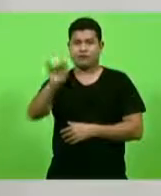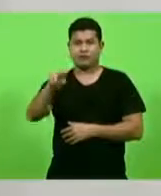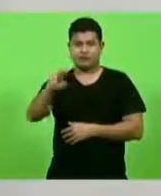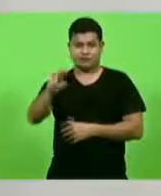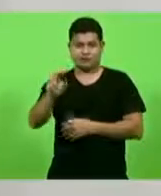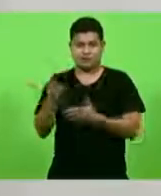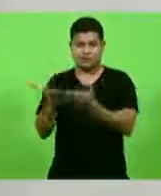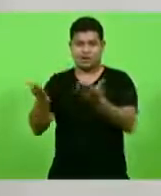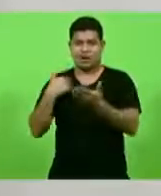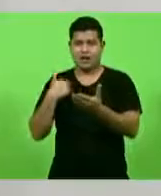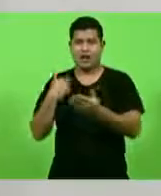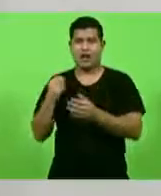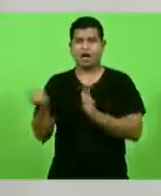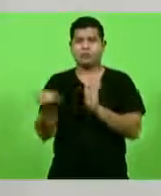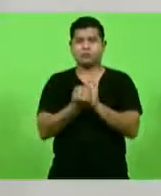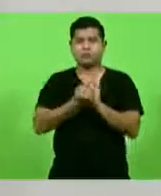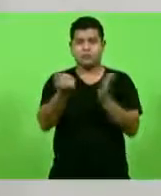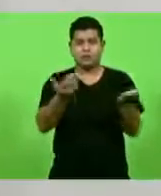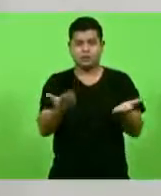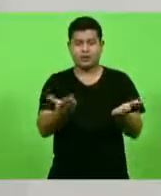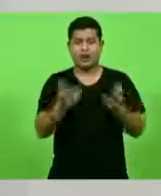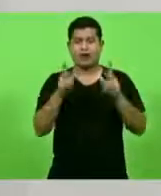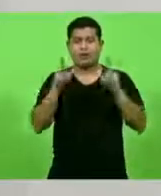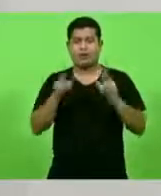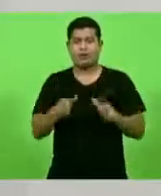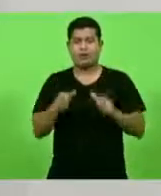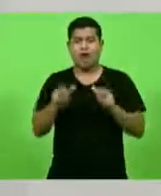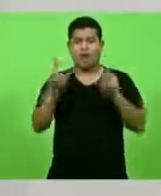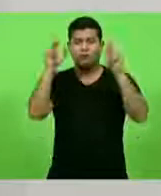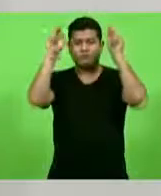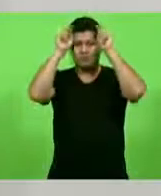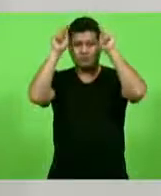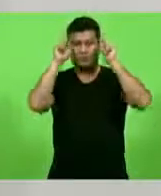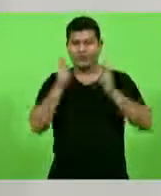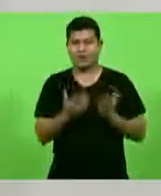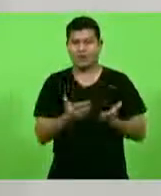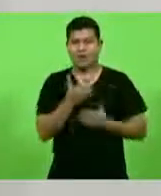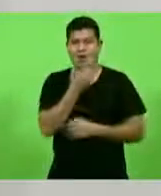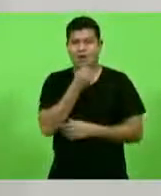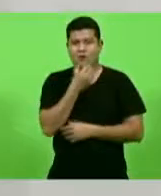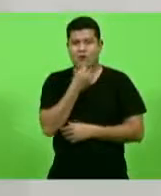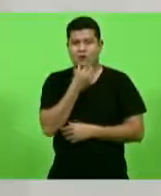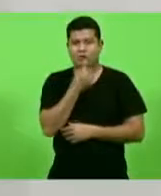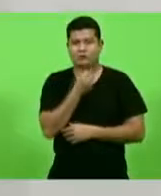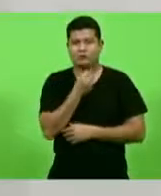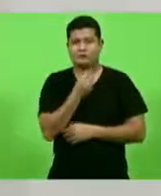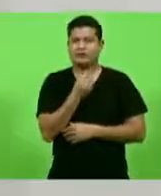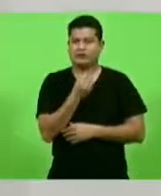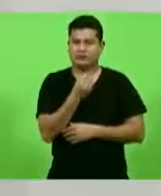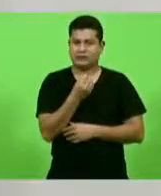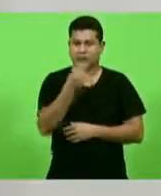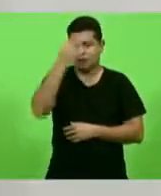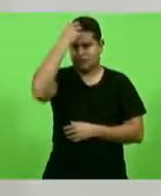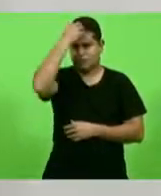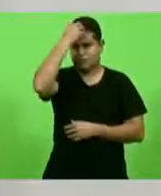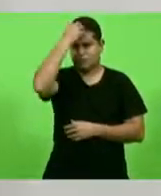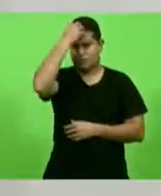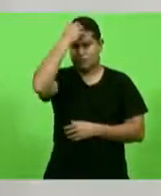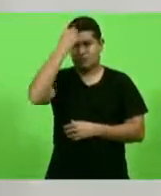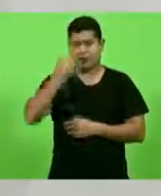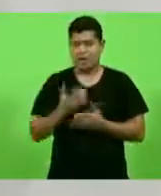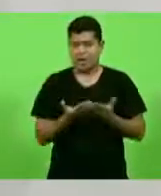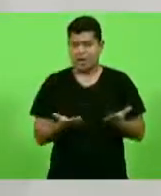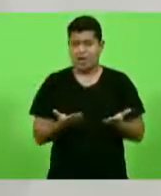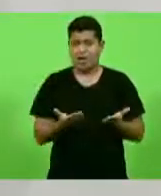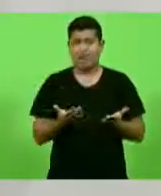observadores e imortalizou os seus estudos ao citá-lo 17 vezes quando reeditou o seu livro A